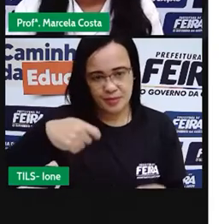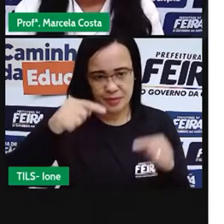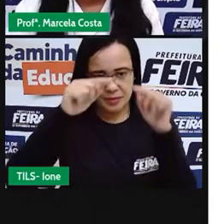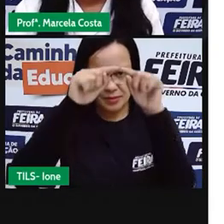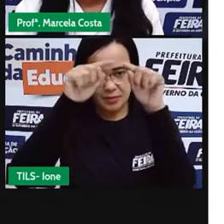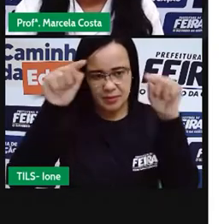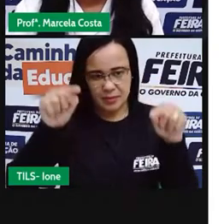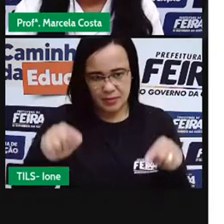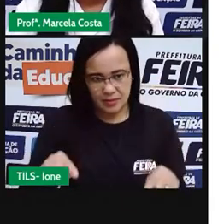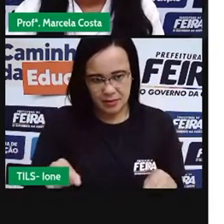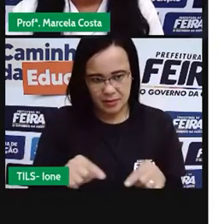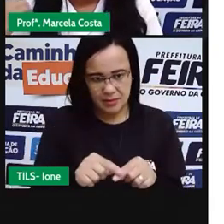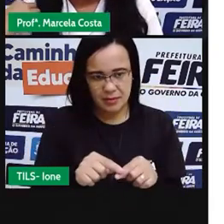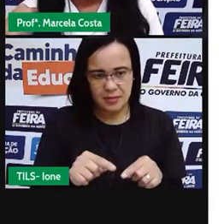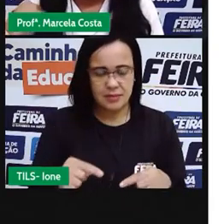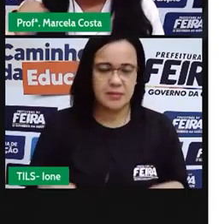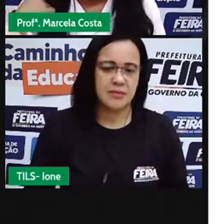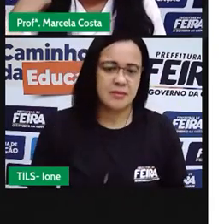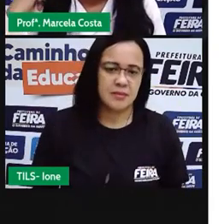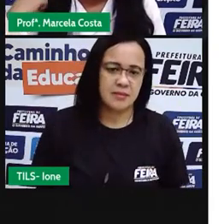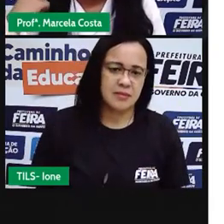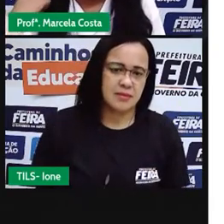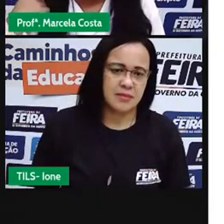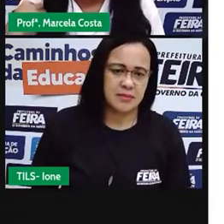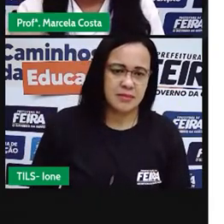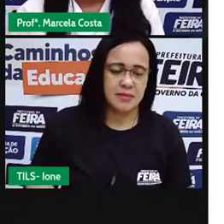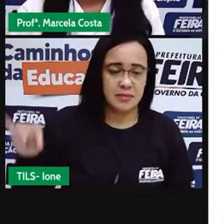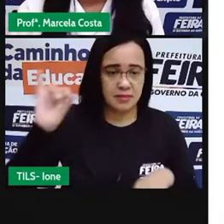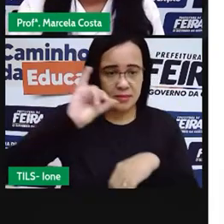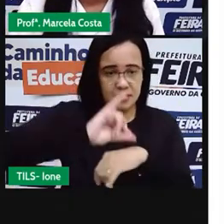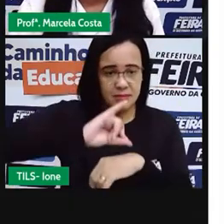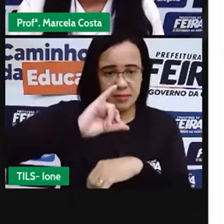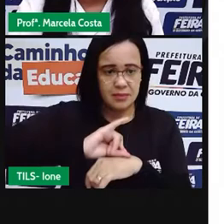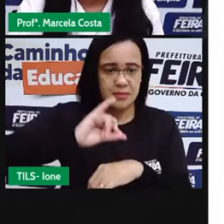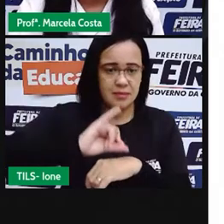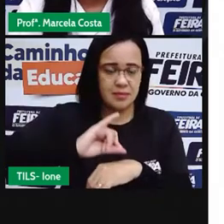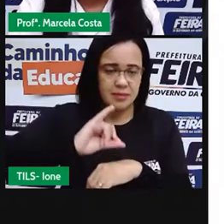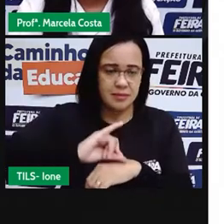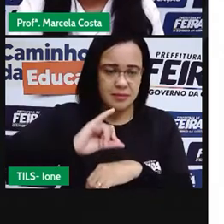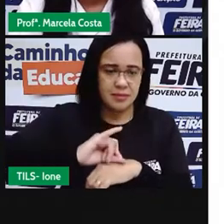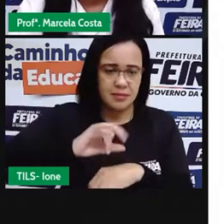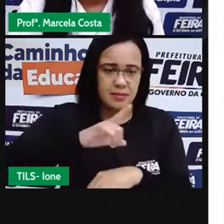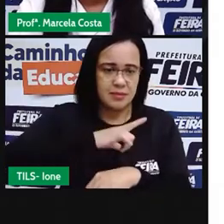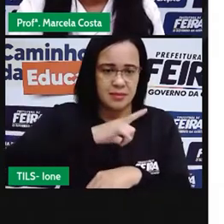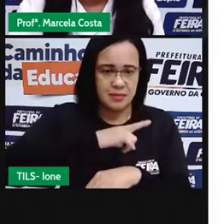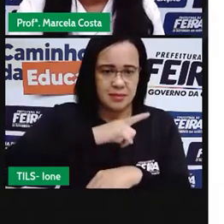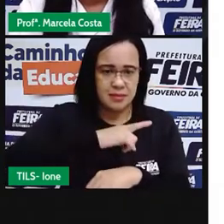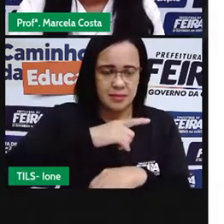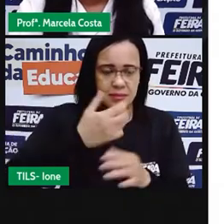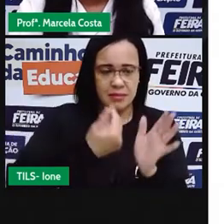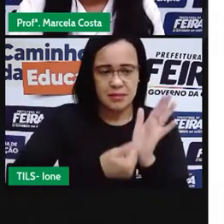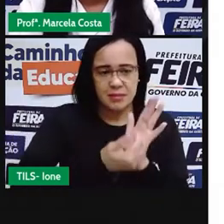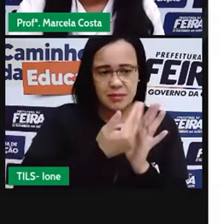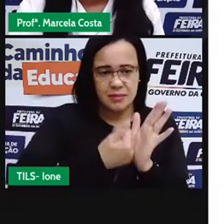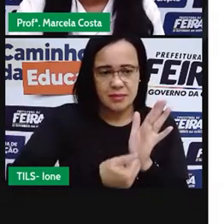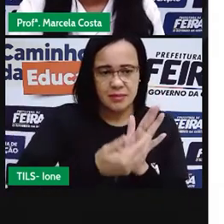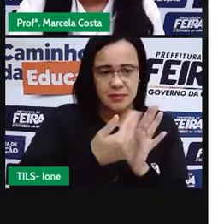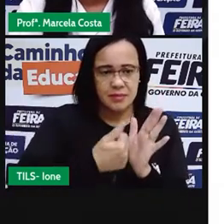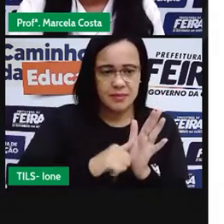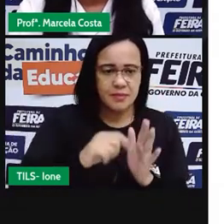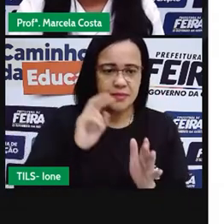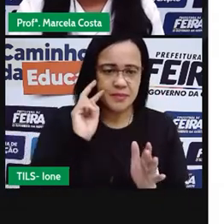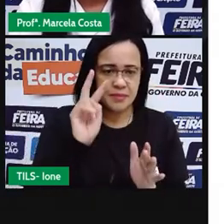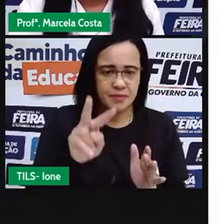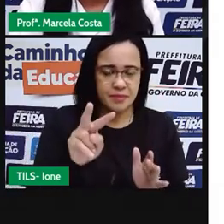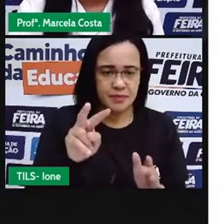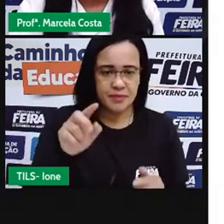aqui nessa parte superior da igreja a gente vê